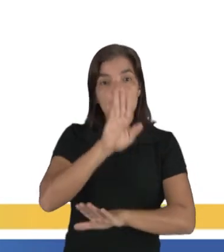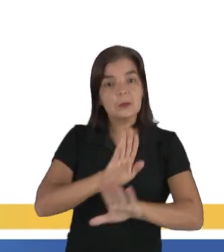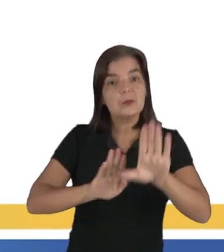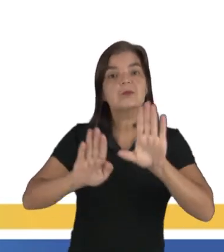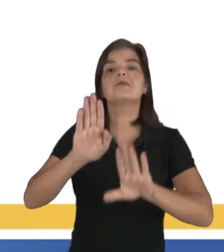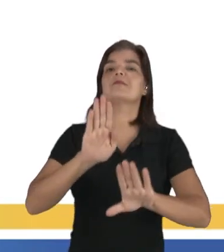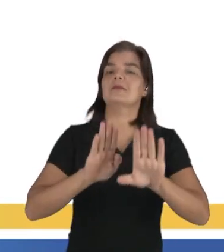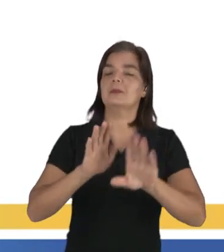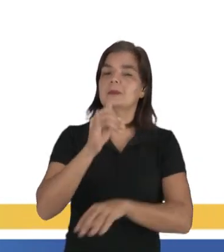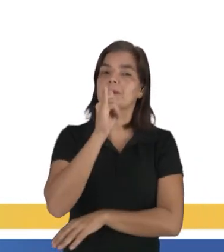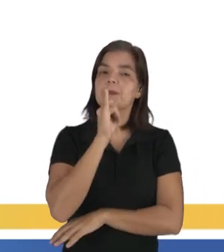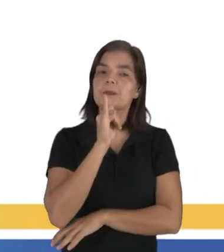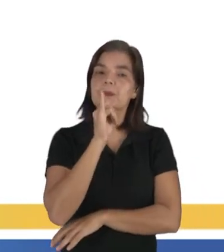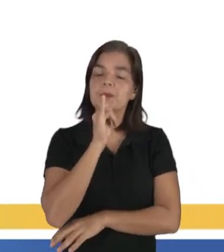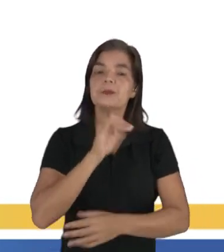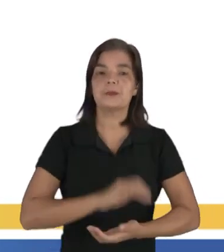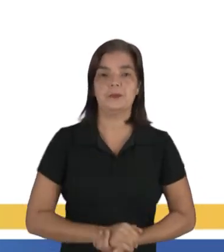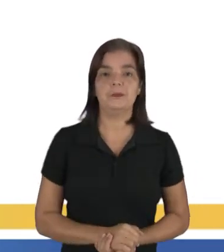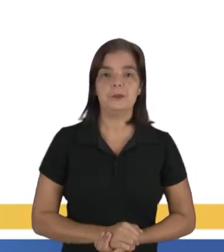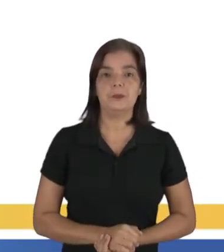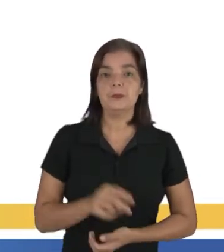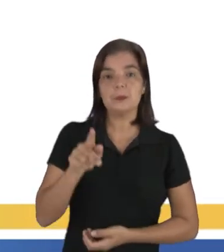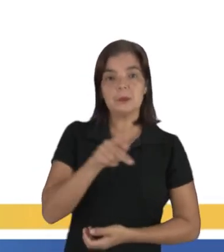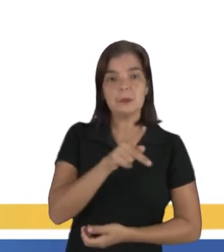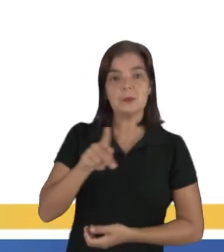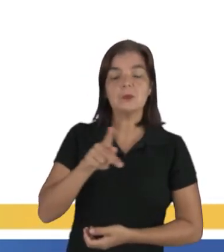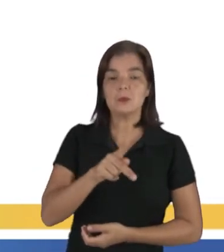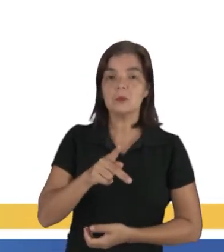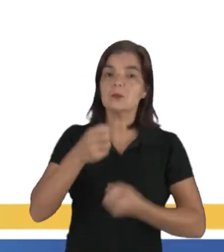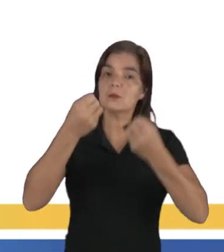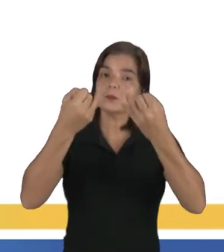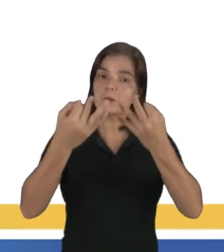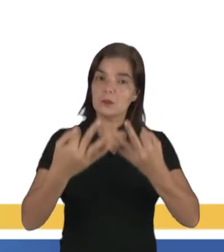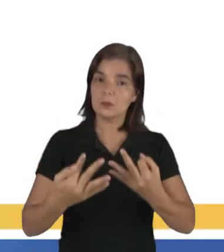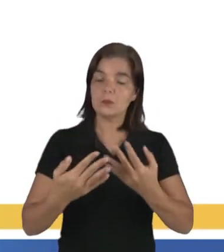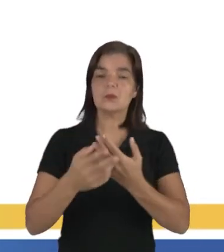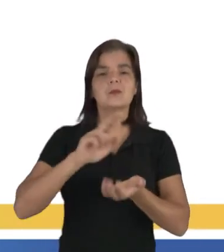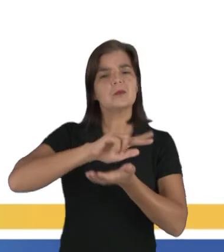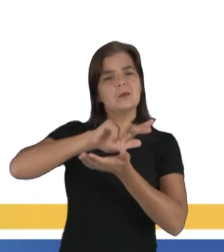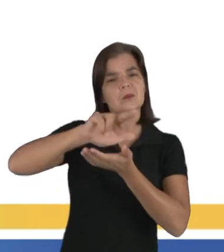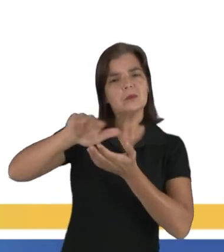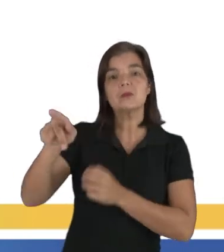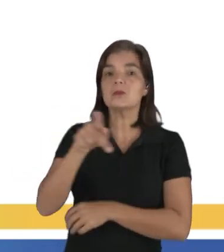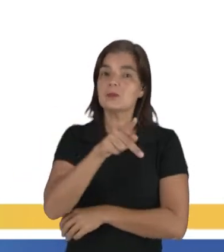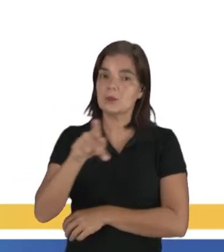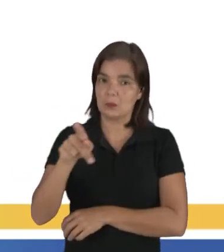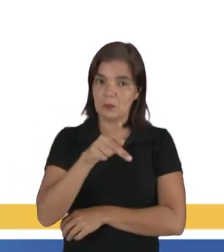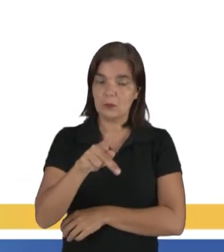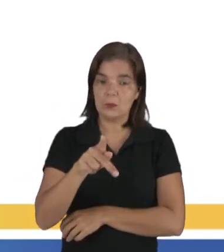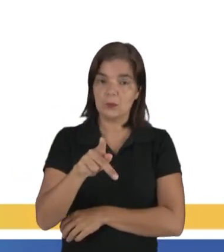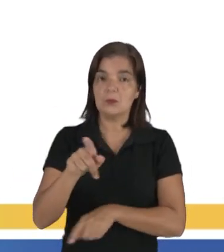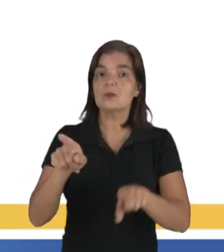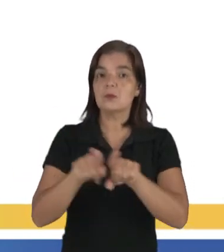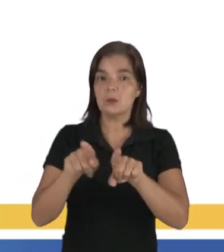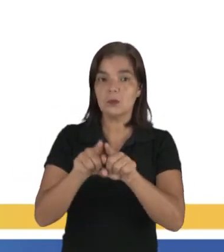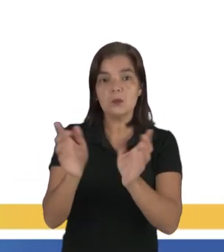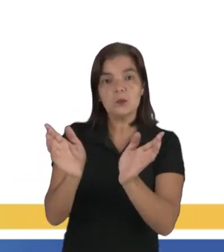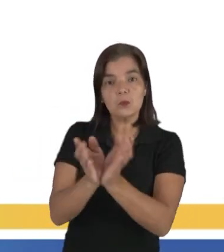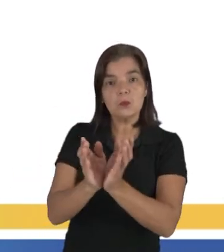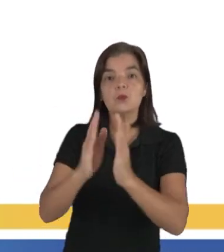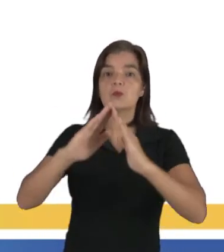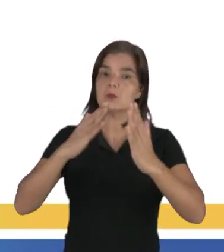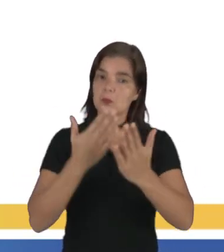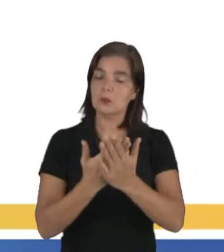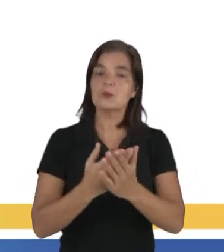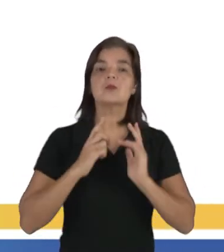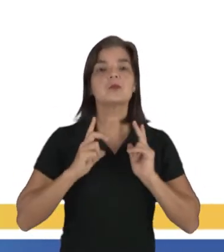ainda. Por exemplo, uma professora que vai falar diante de vários professores e uma gestão escolar, ela tem um